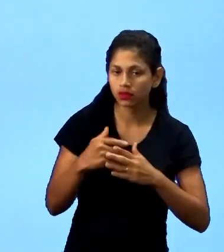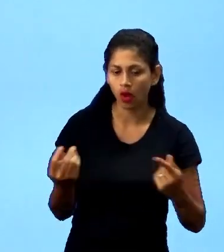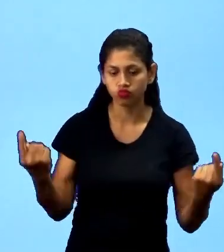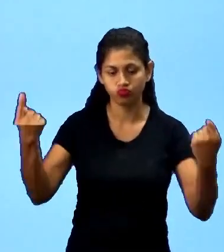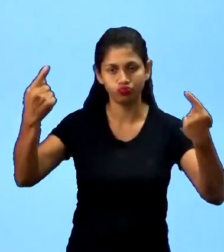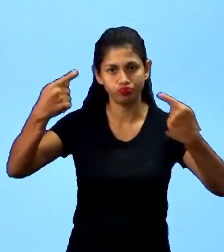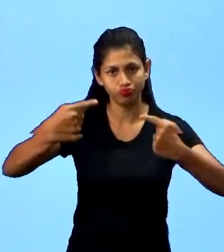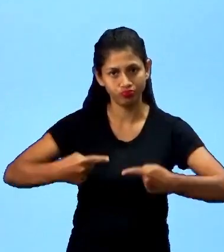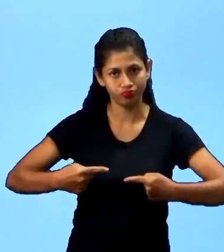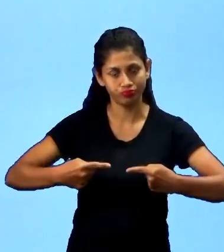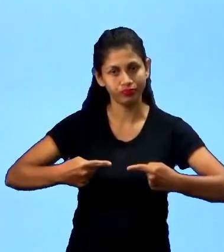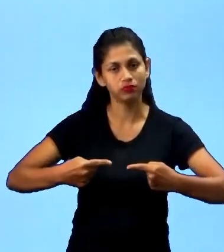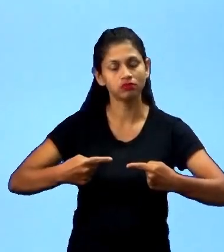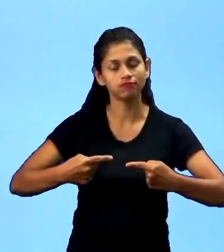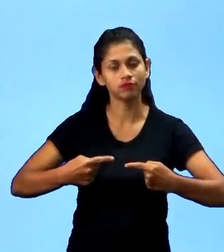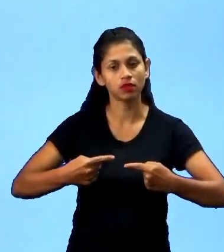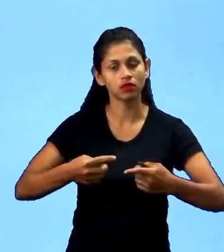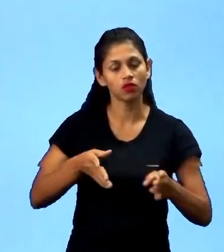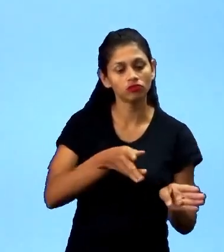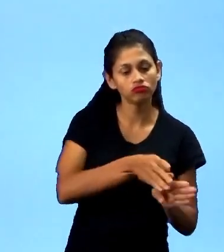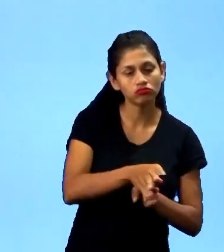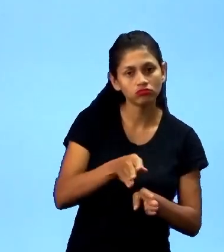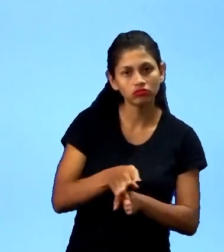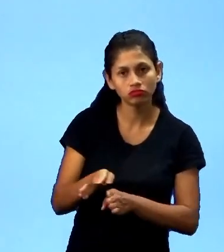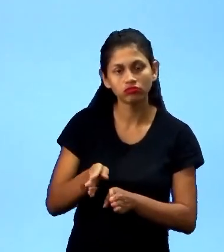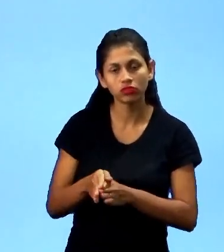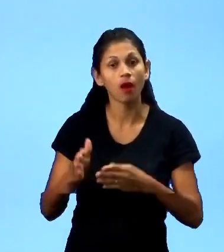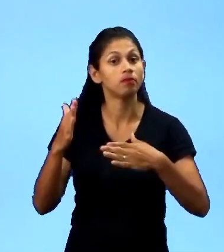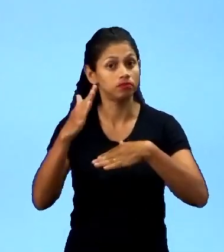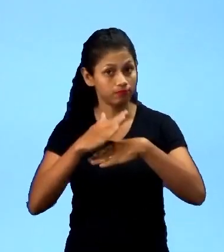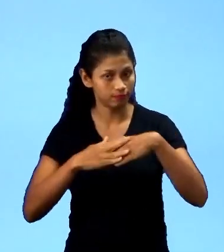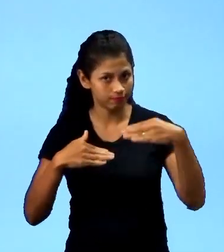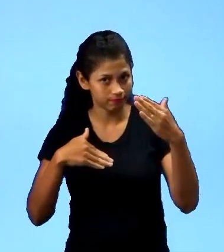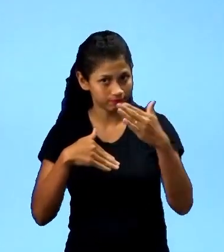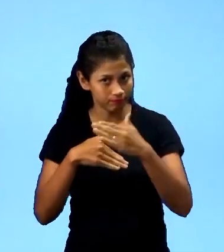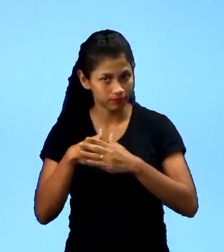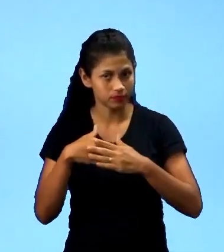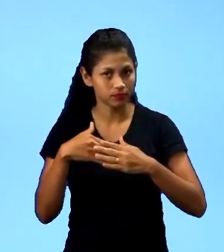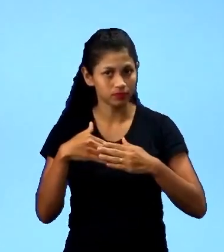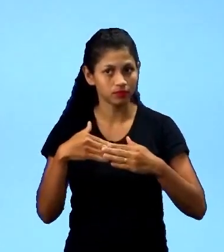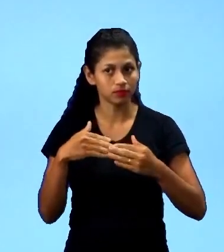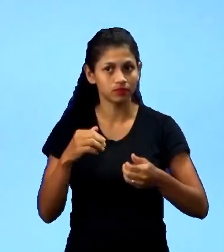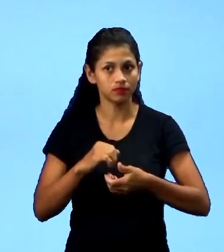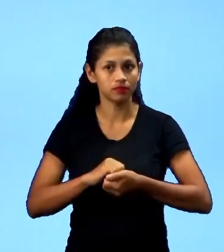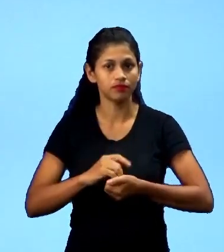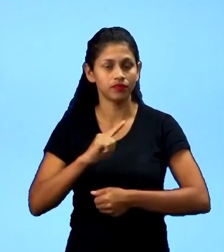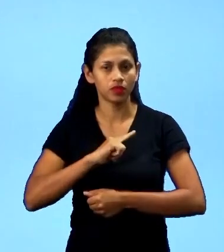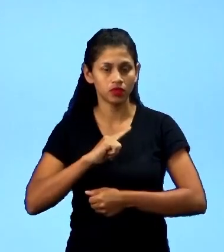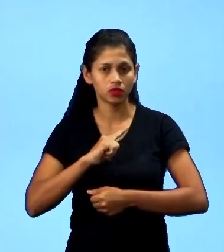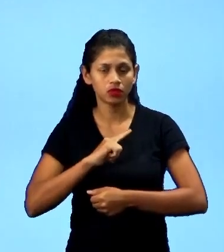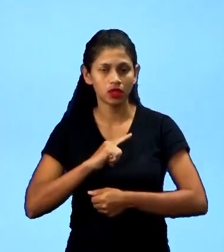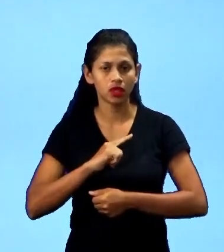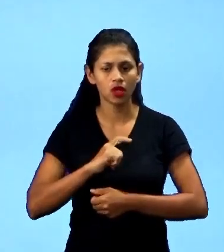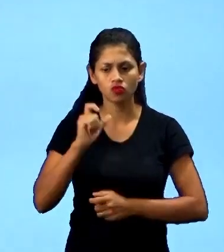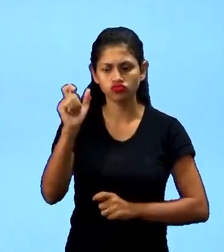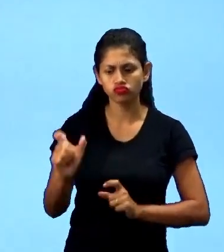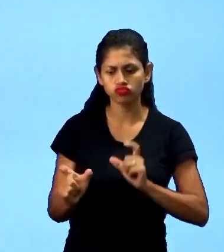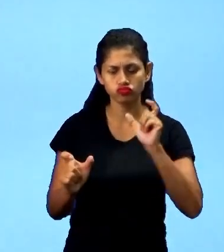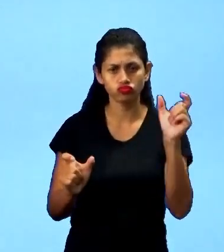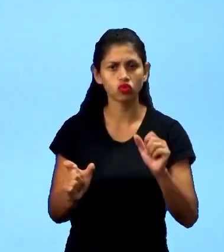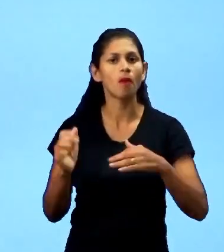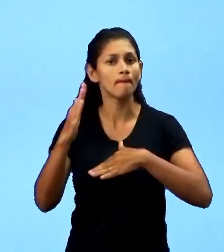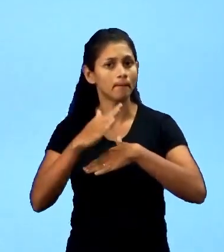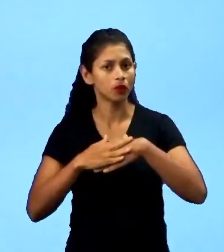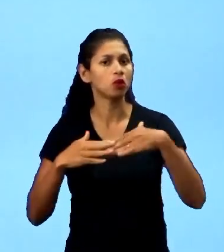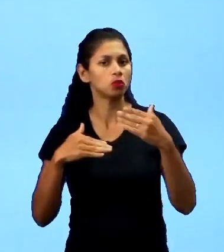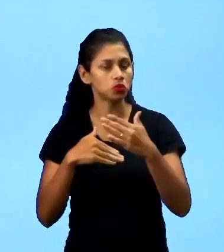cunho competitivo, gente já consegue também direcionar para a profissionalização essas práticas esportivas. Então, por isso que a gente tem os atletas, os jogadores de futebol,